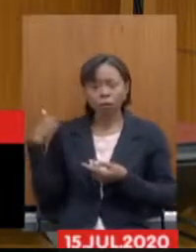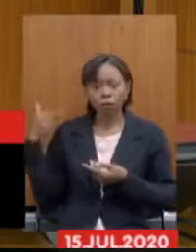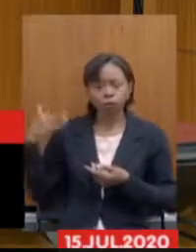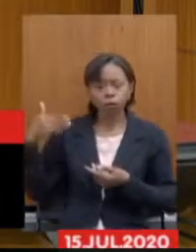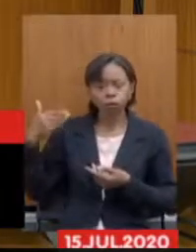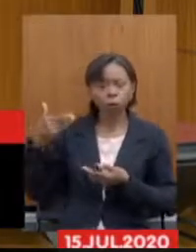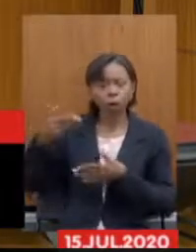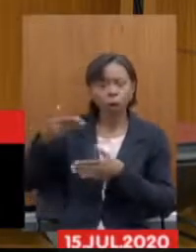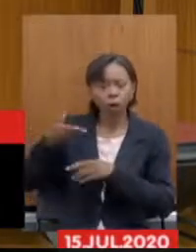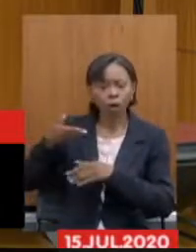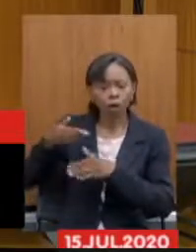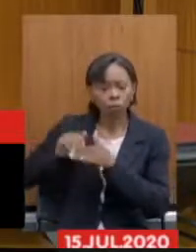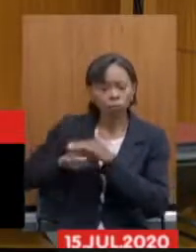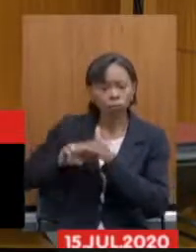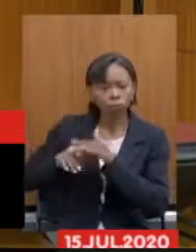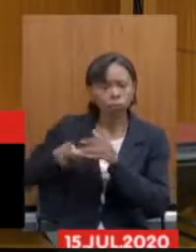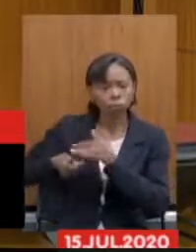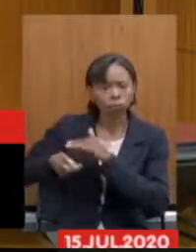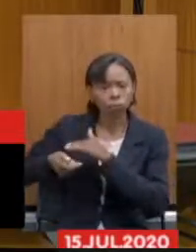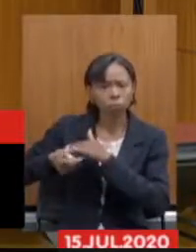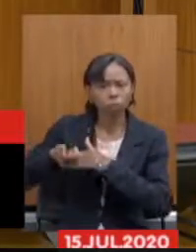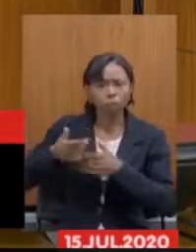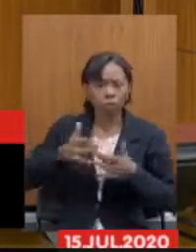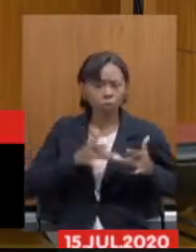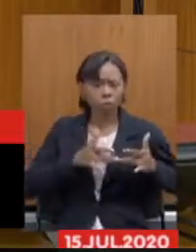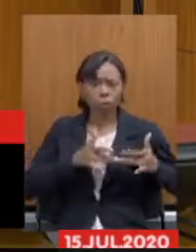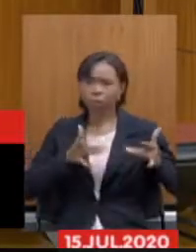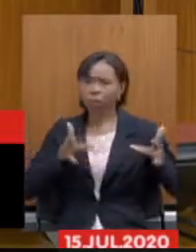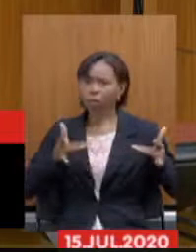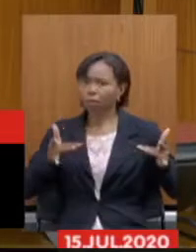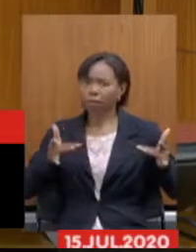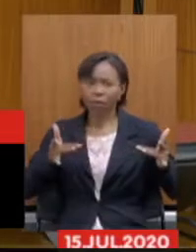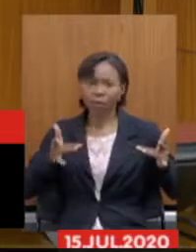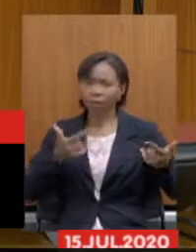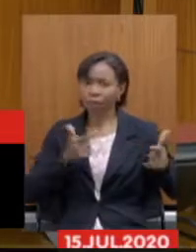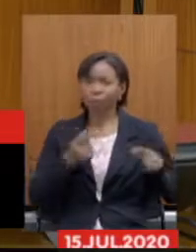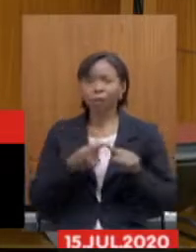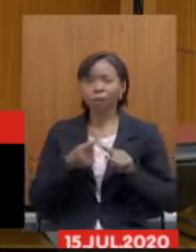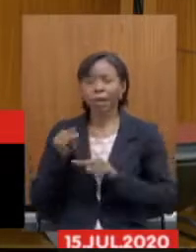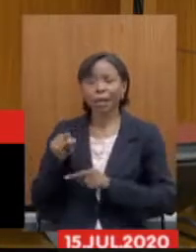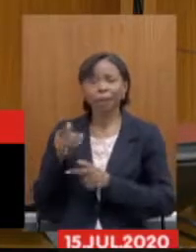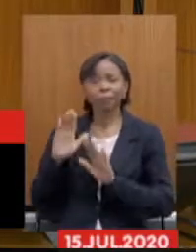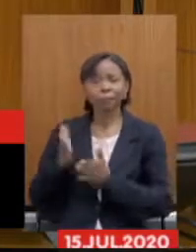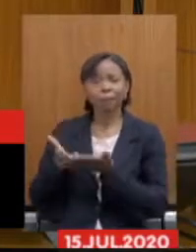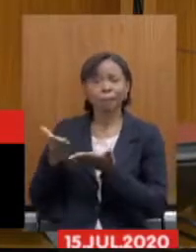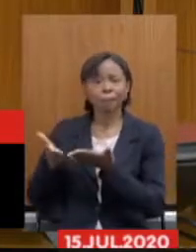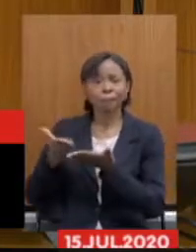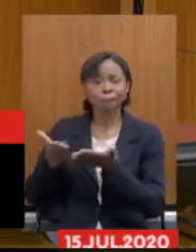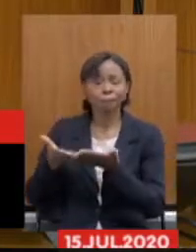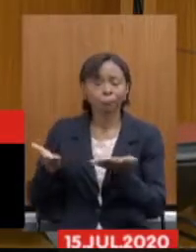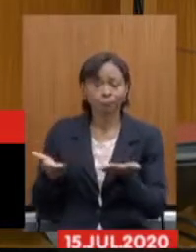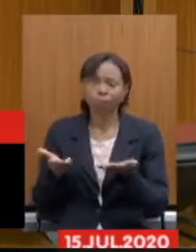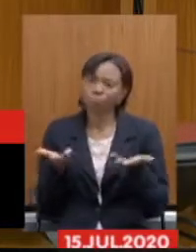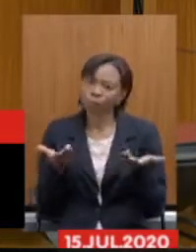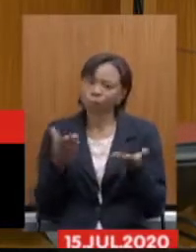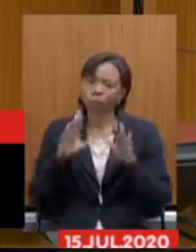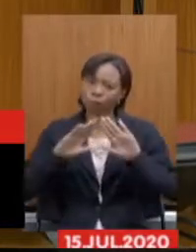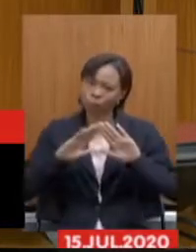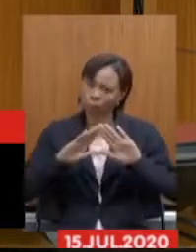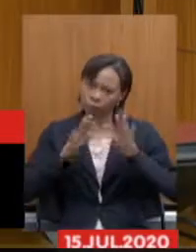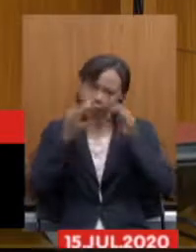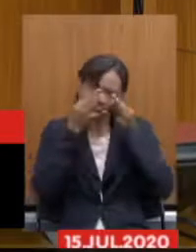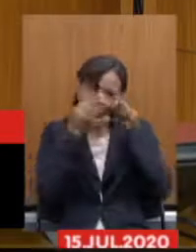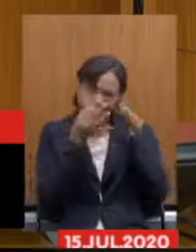ele simplesmente não tem uma ideia de solidariedade em relação a ele também. Portanto, é importante que a Assembleia se atente para essa questão,